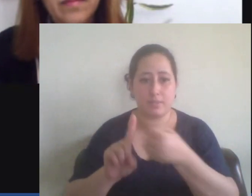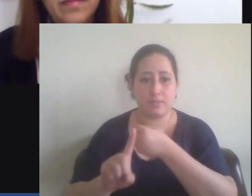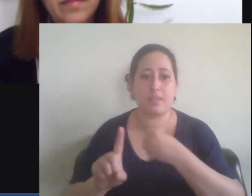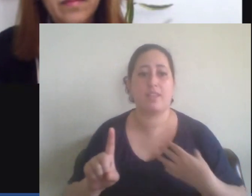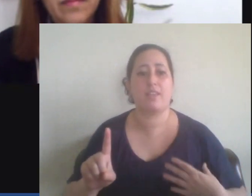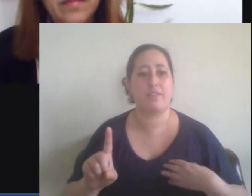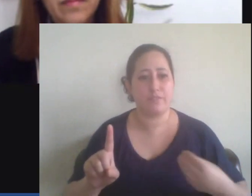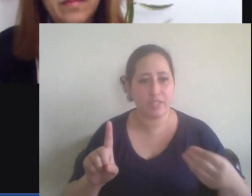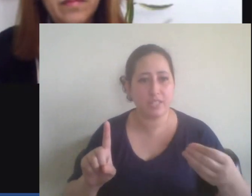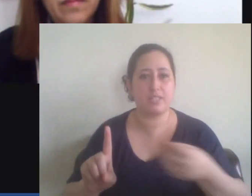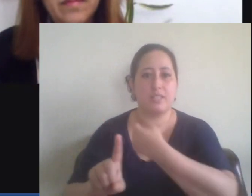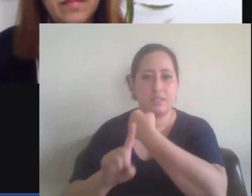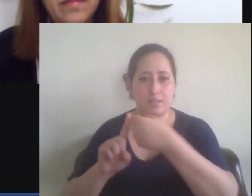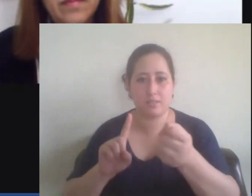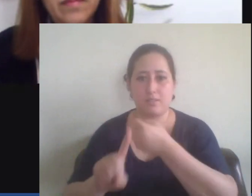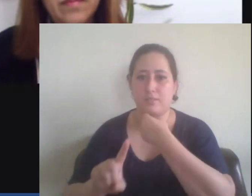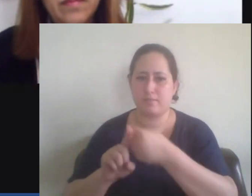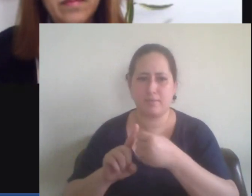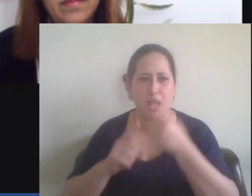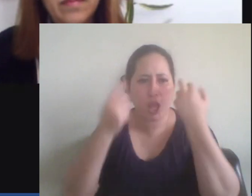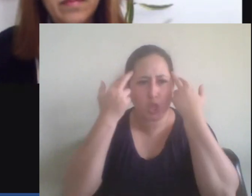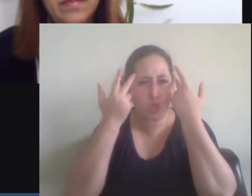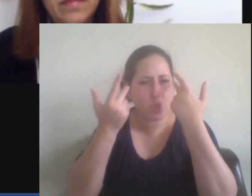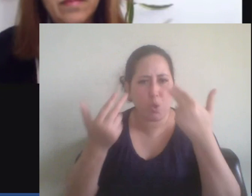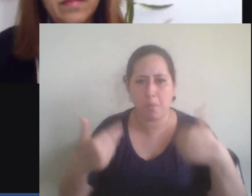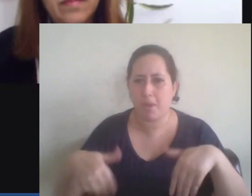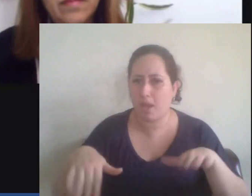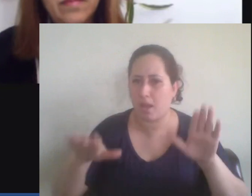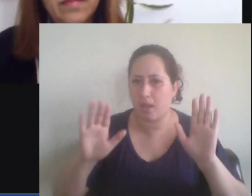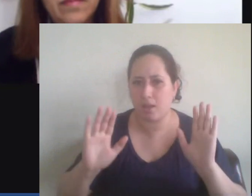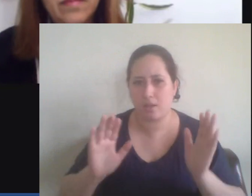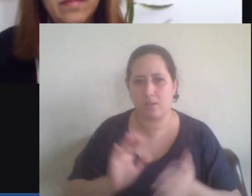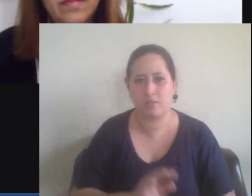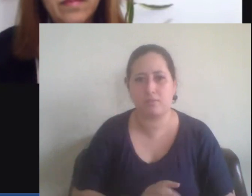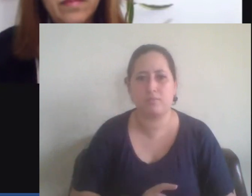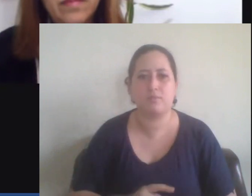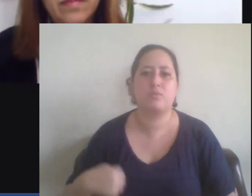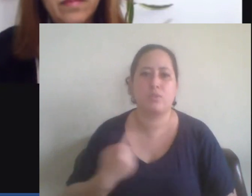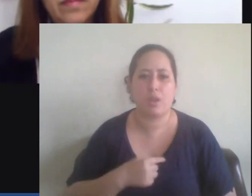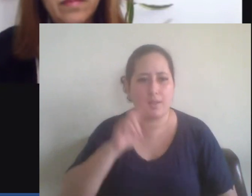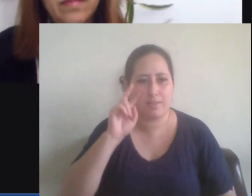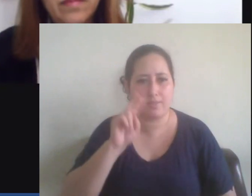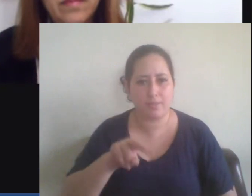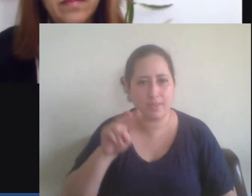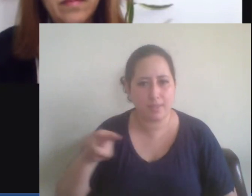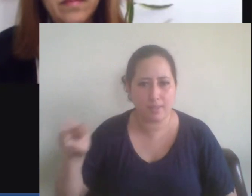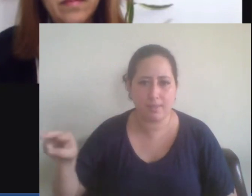da convivência ainda nós encontramos isso então é muito difícil